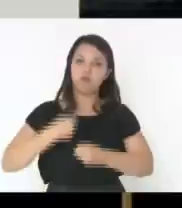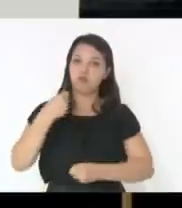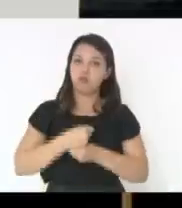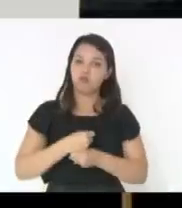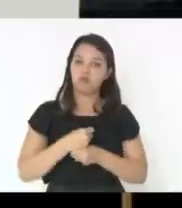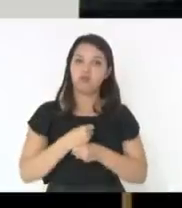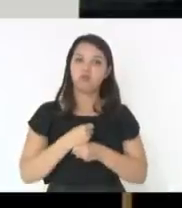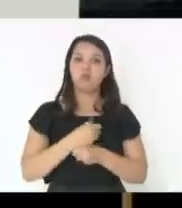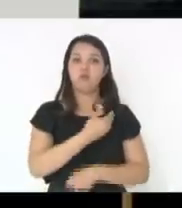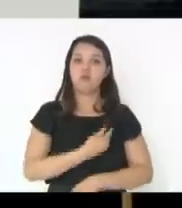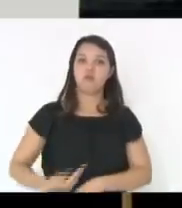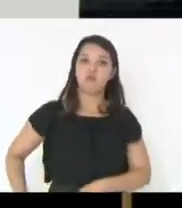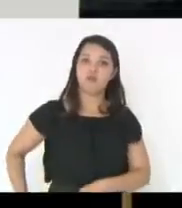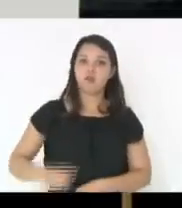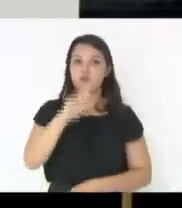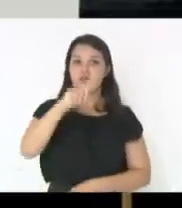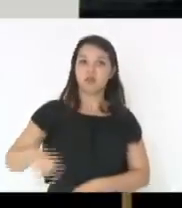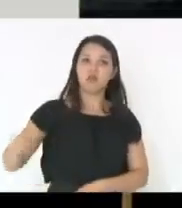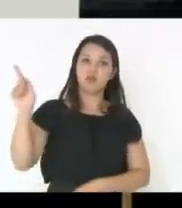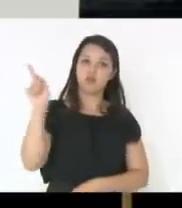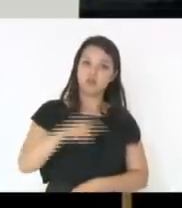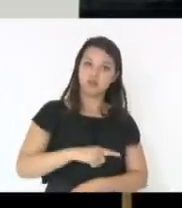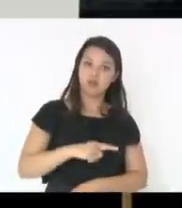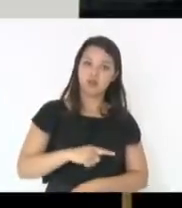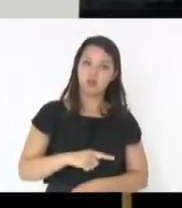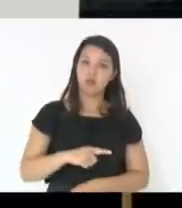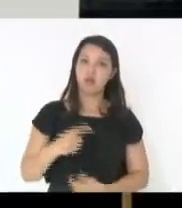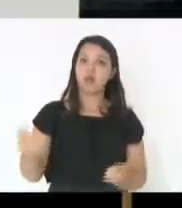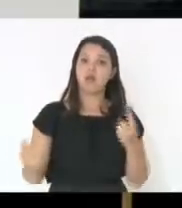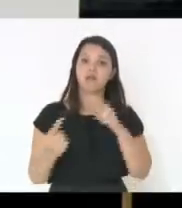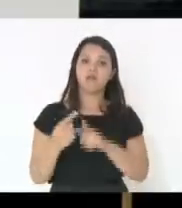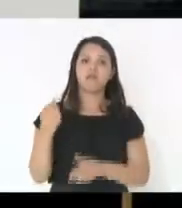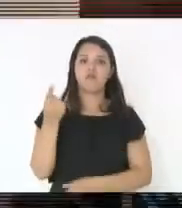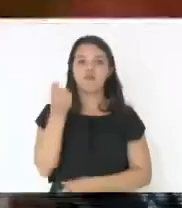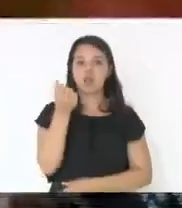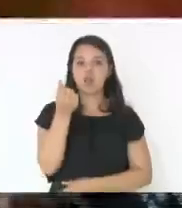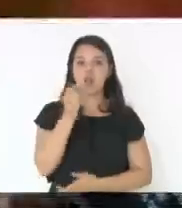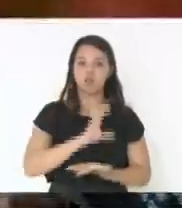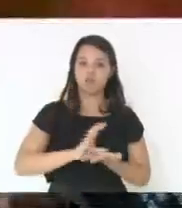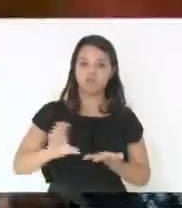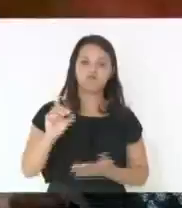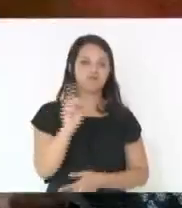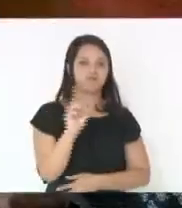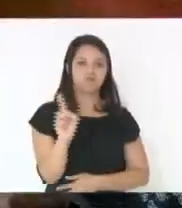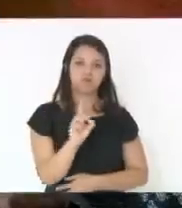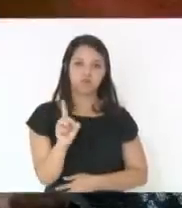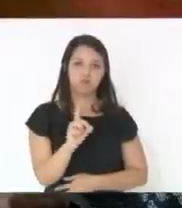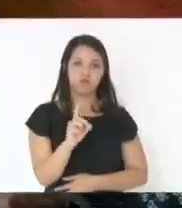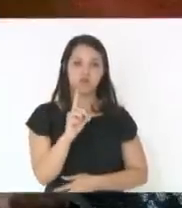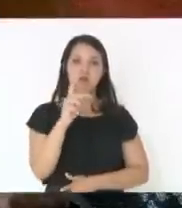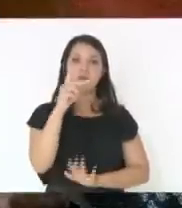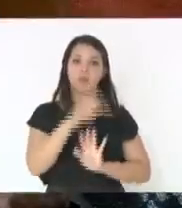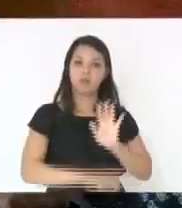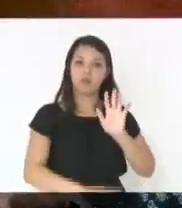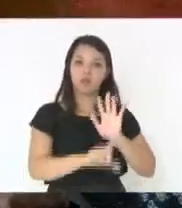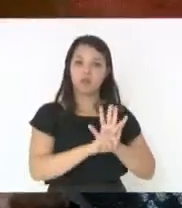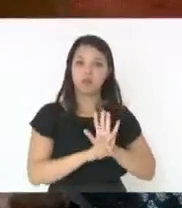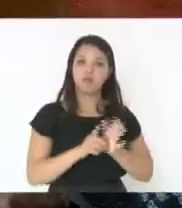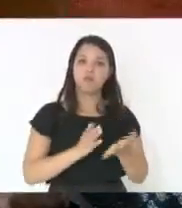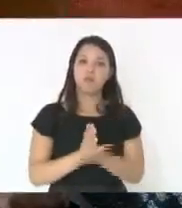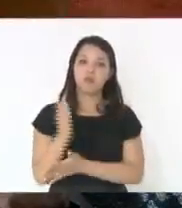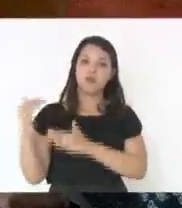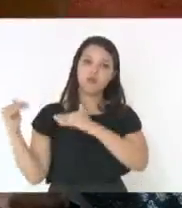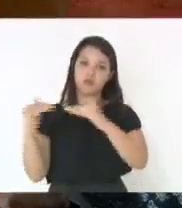cancela, estorna aquilo e acaba não aplicando os valores. o projeto de lei que foi aprovado unanimemente por esta casa aqui,